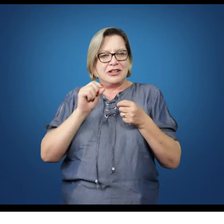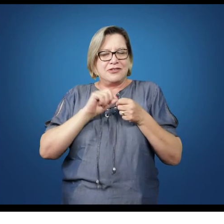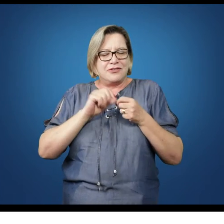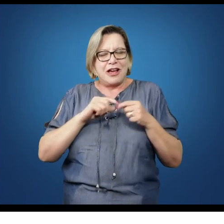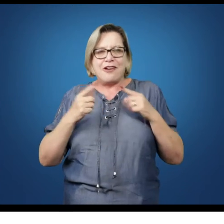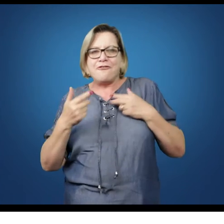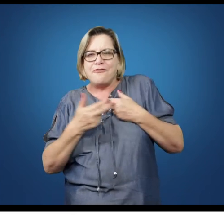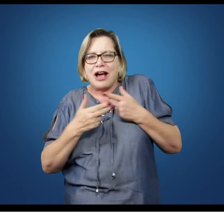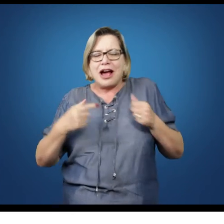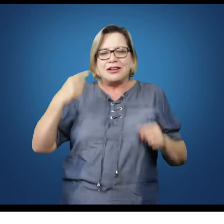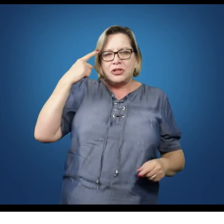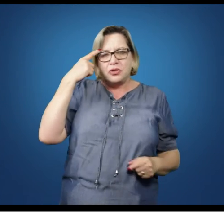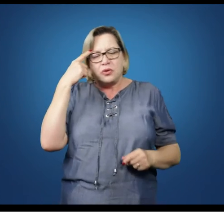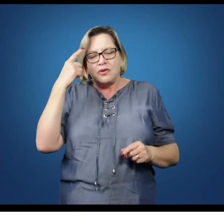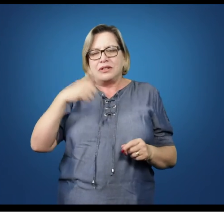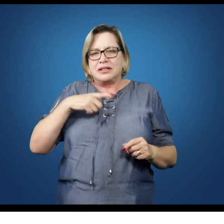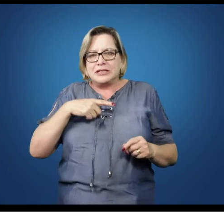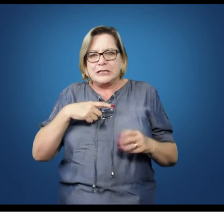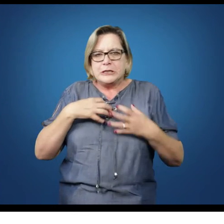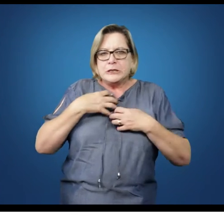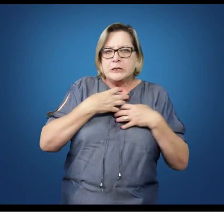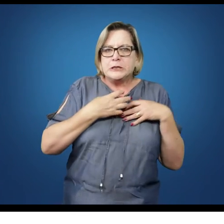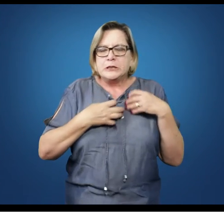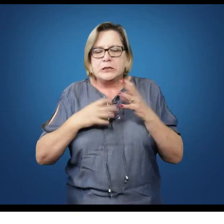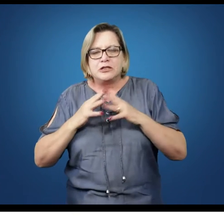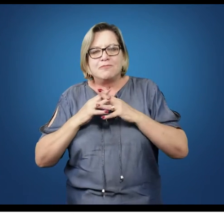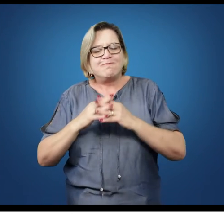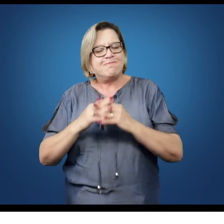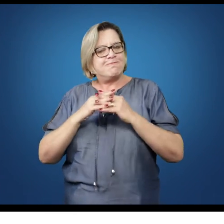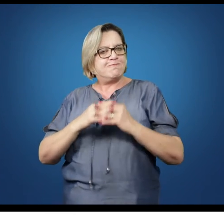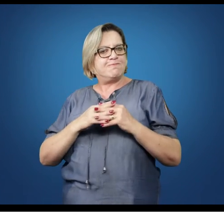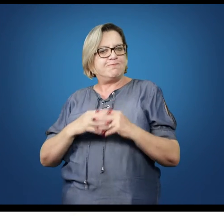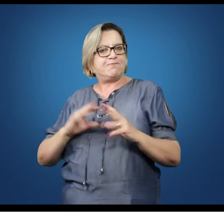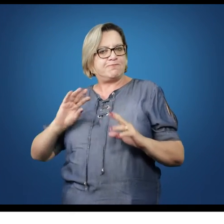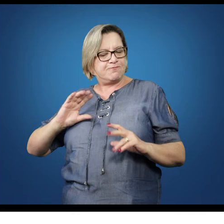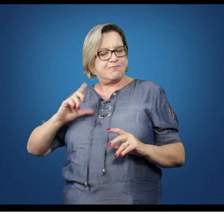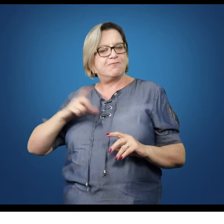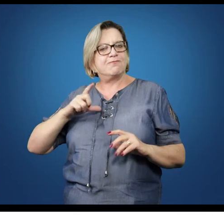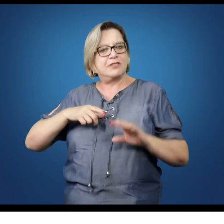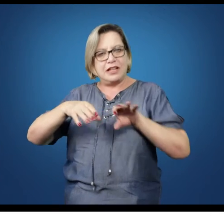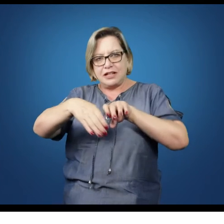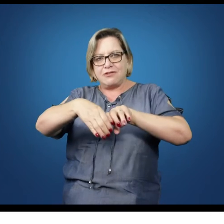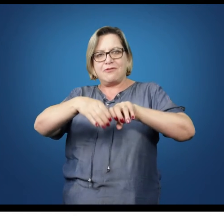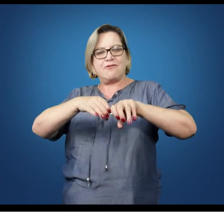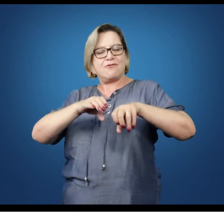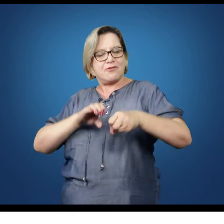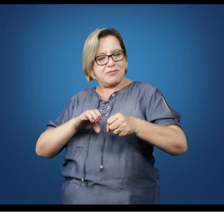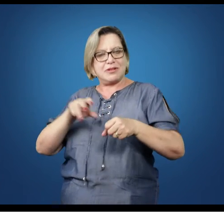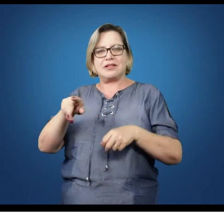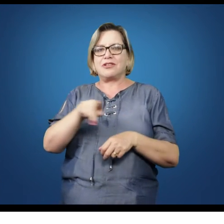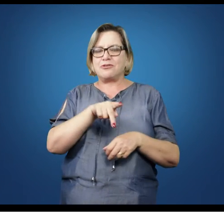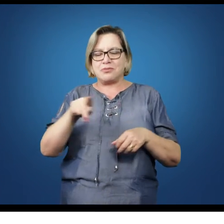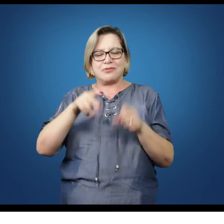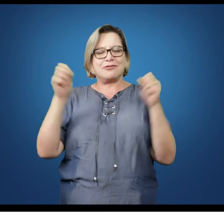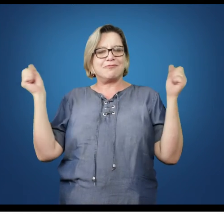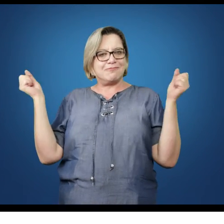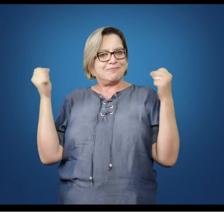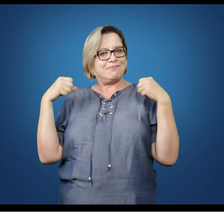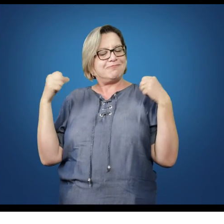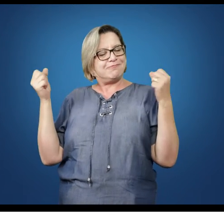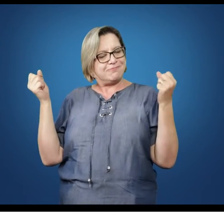dúvidas, aos conflitos, às angústias que estão na formação de um profissional ali da área da educação,